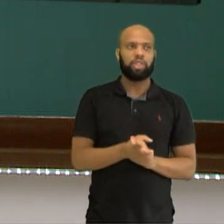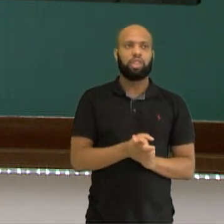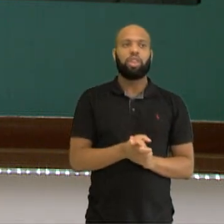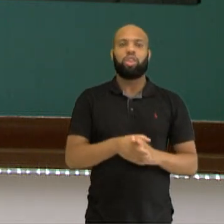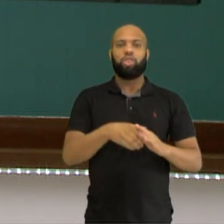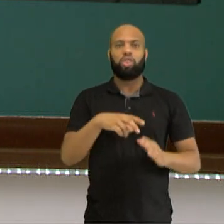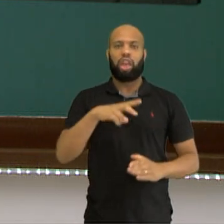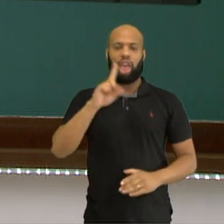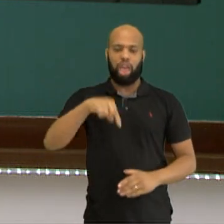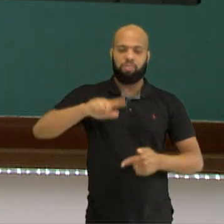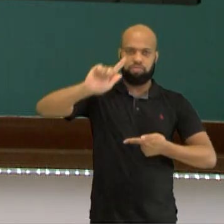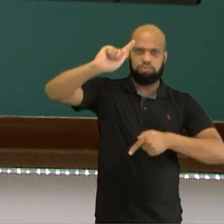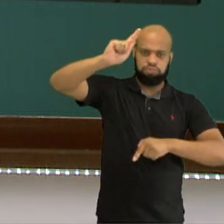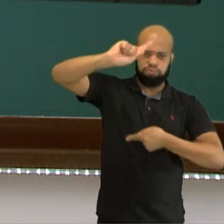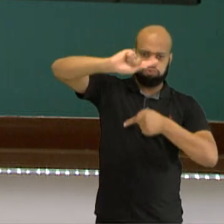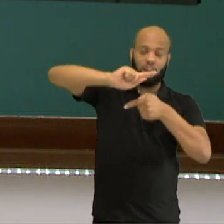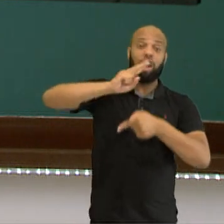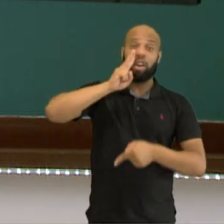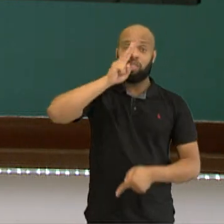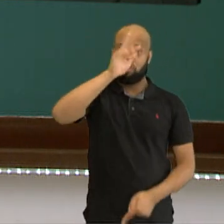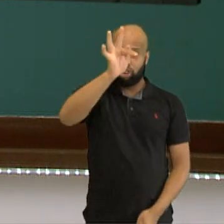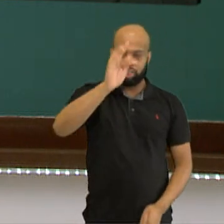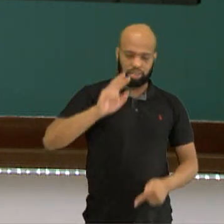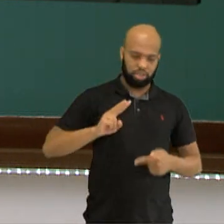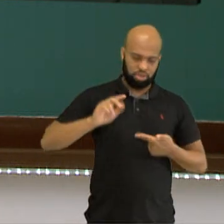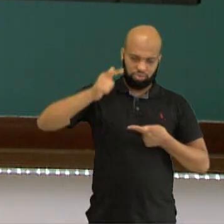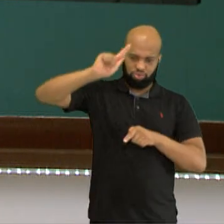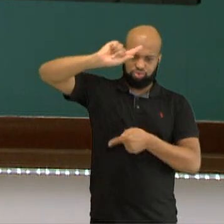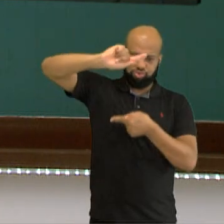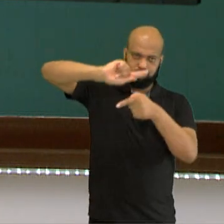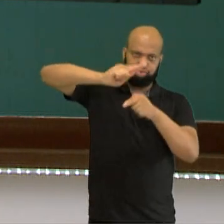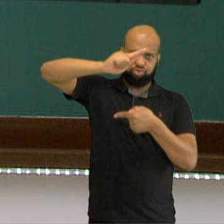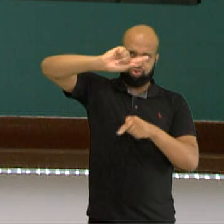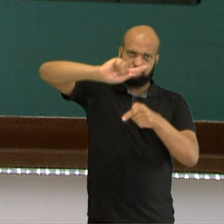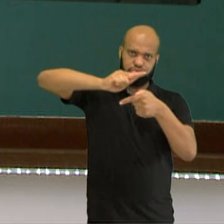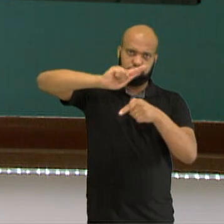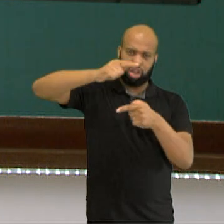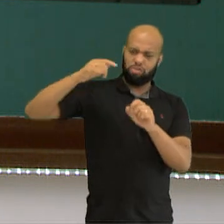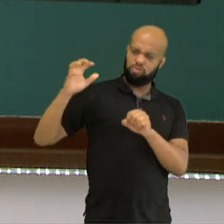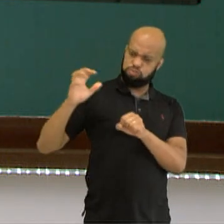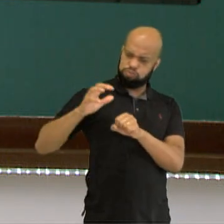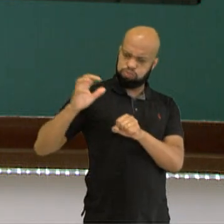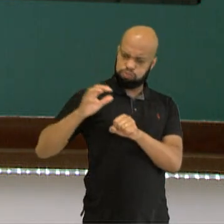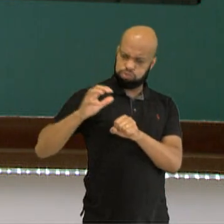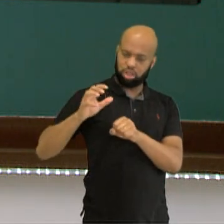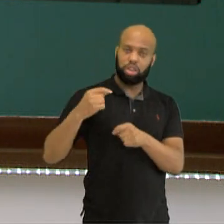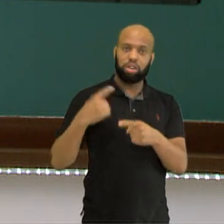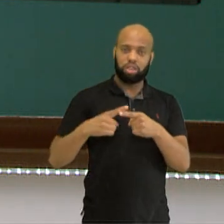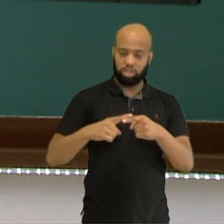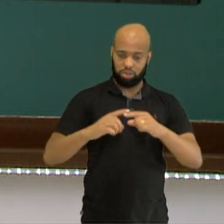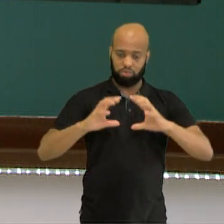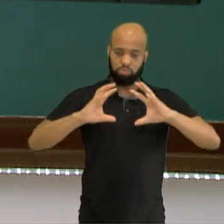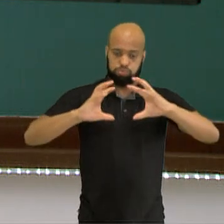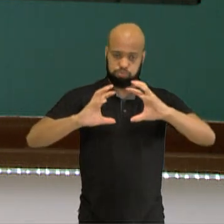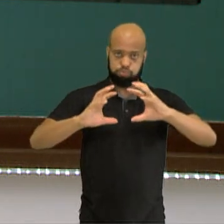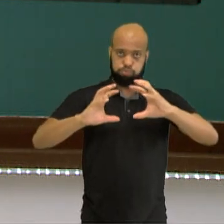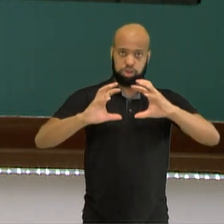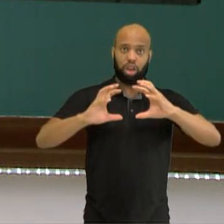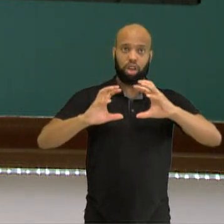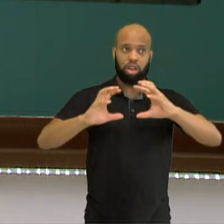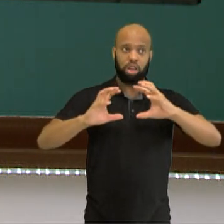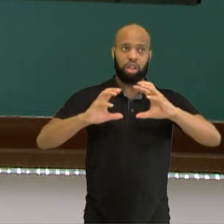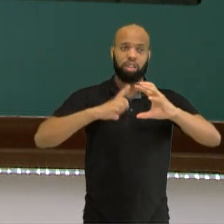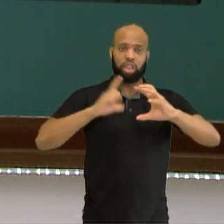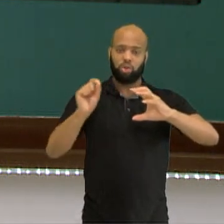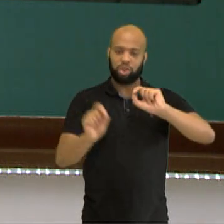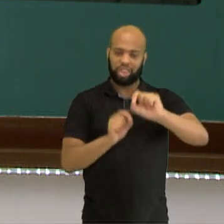força da gravidade que o nosso planeta exerce sobre os corpos. Então, como o nosso planeta é quase esférico, ele tem